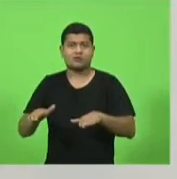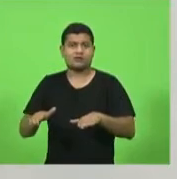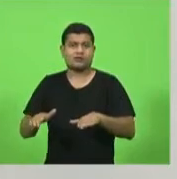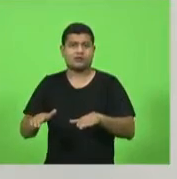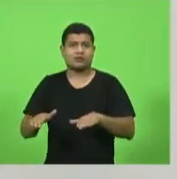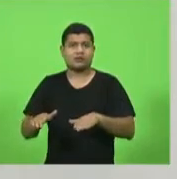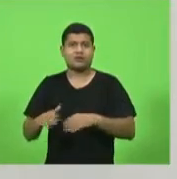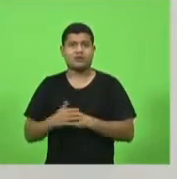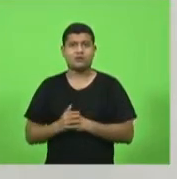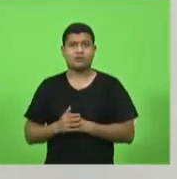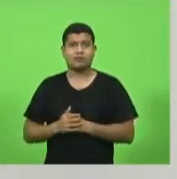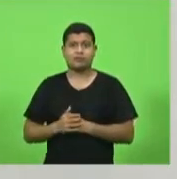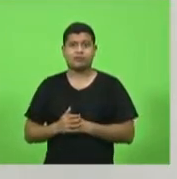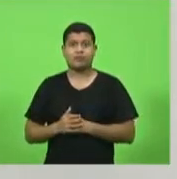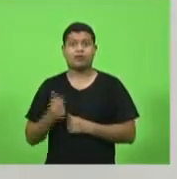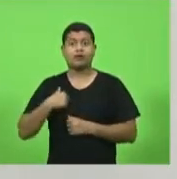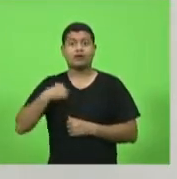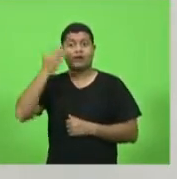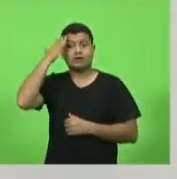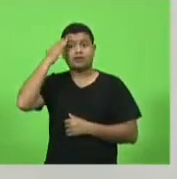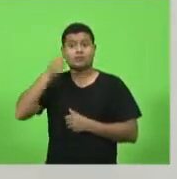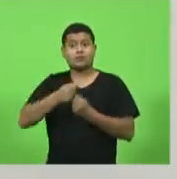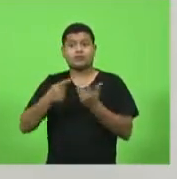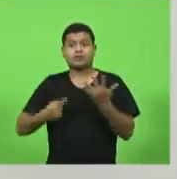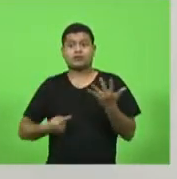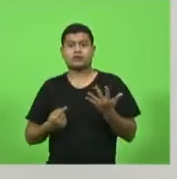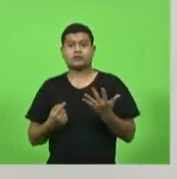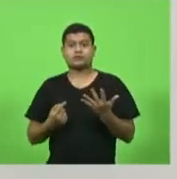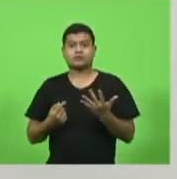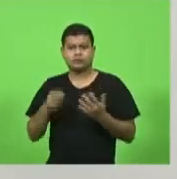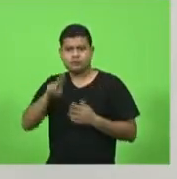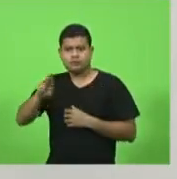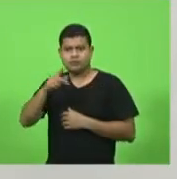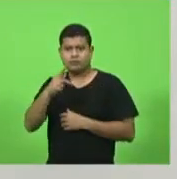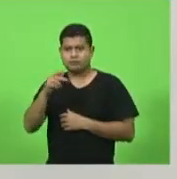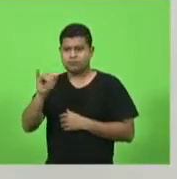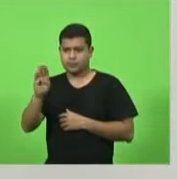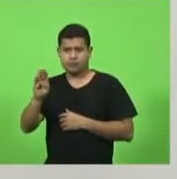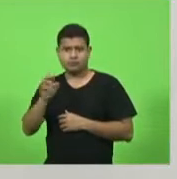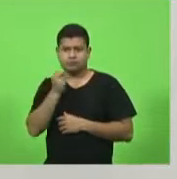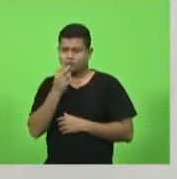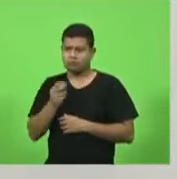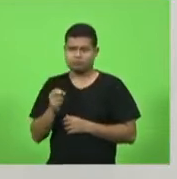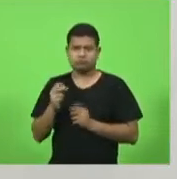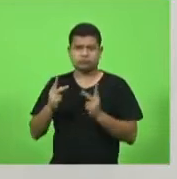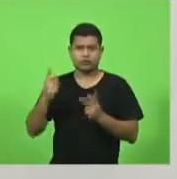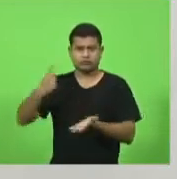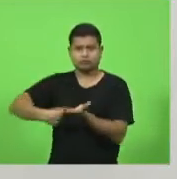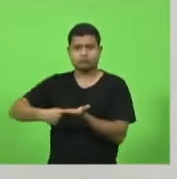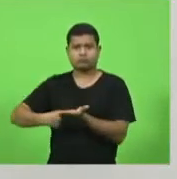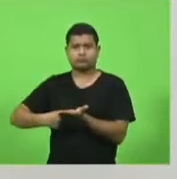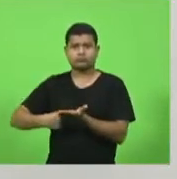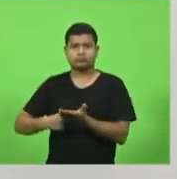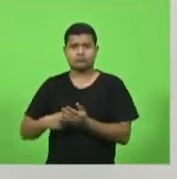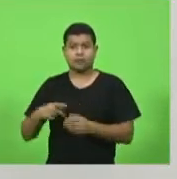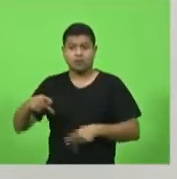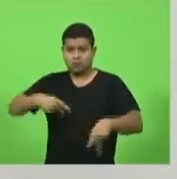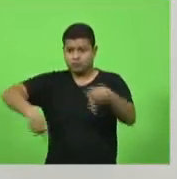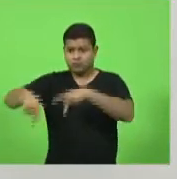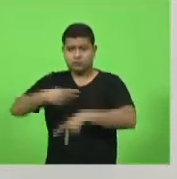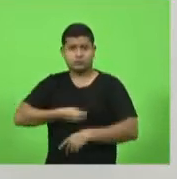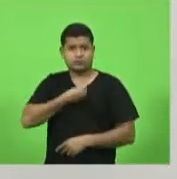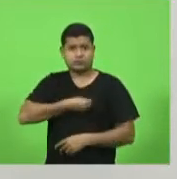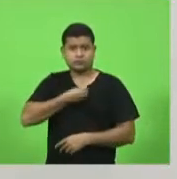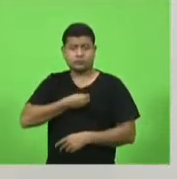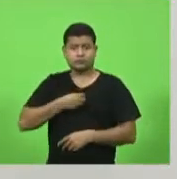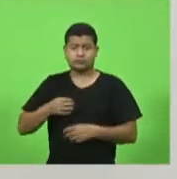E quer falar, eu quero saber qual foi o critério. Quer usar o PIB? Estou afim, beleza, topamos. População, show de bola. Extensão